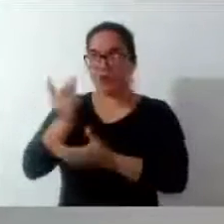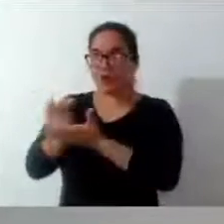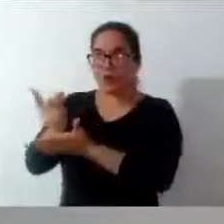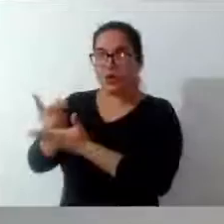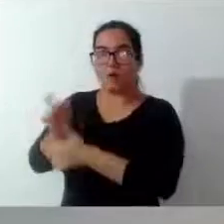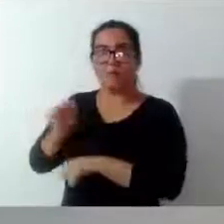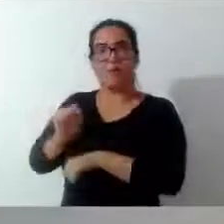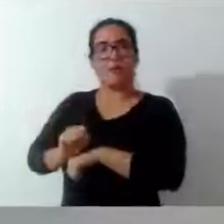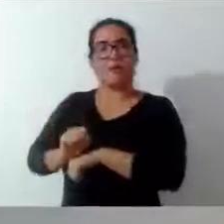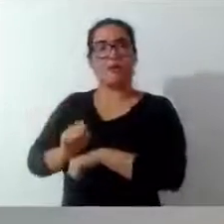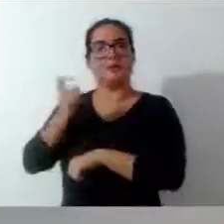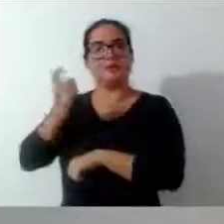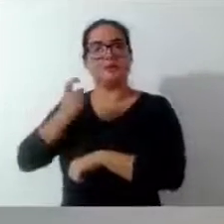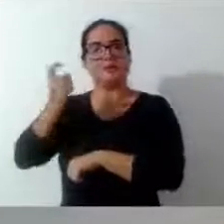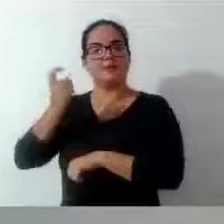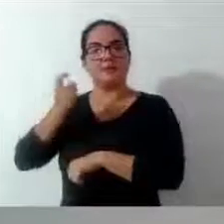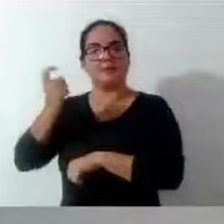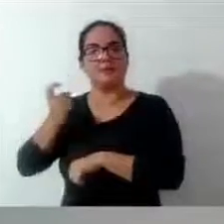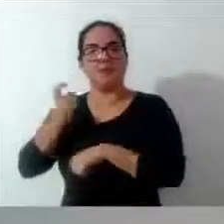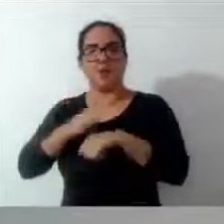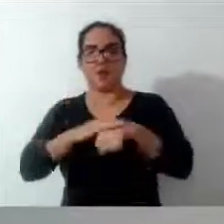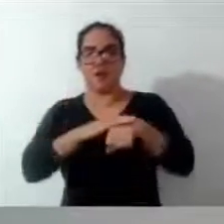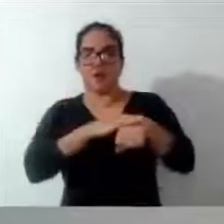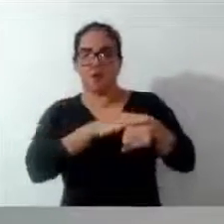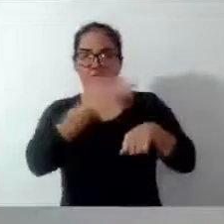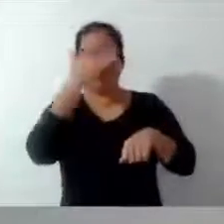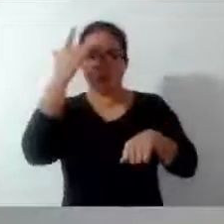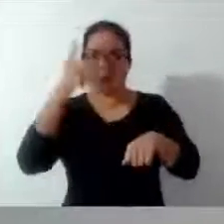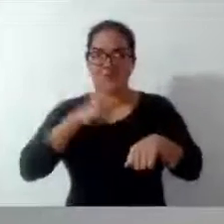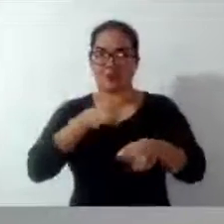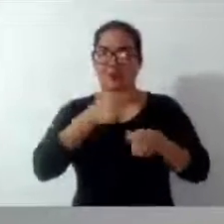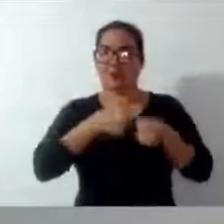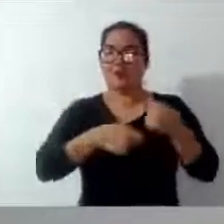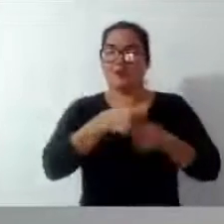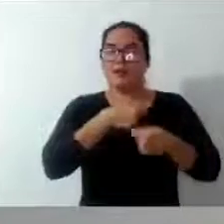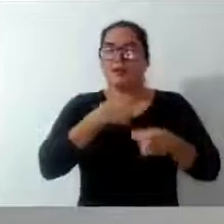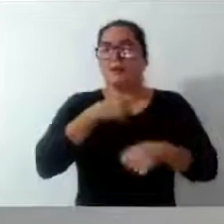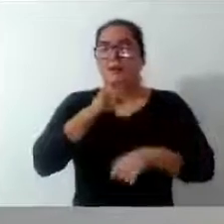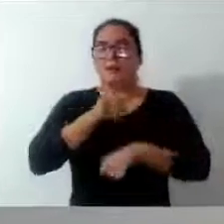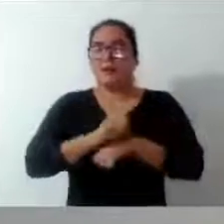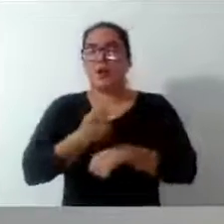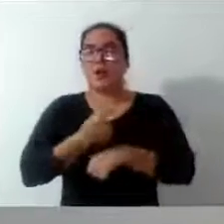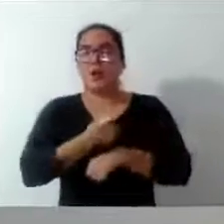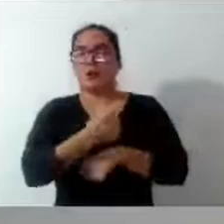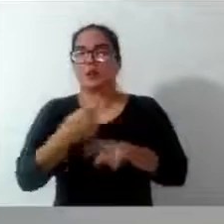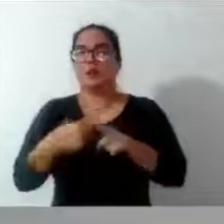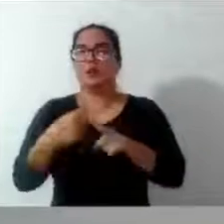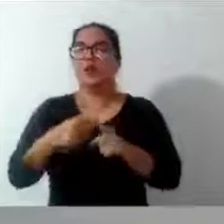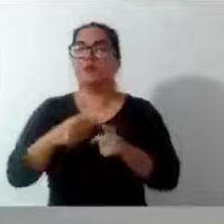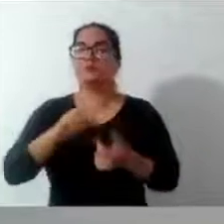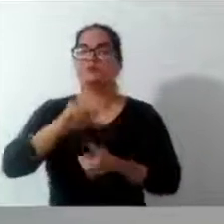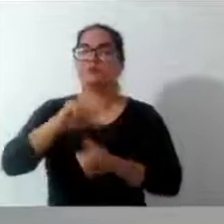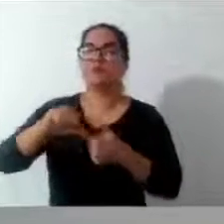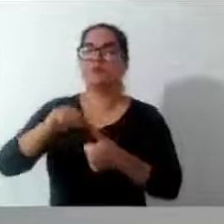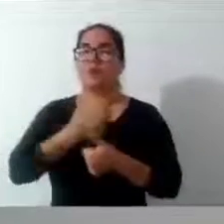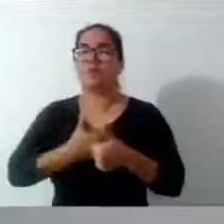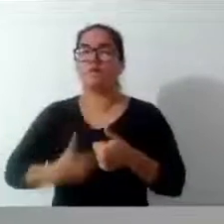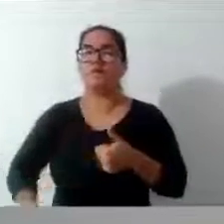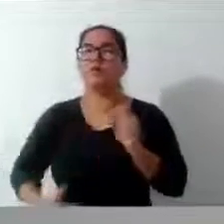conversando com pessoas que já tinham negócios engatilhados, parando de comprar com medo da virada de governo, o vai acontecer.